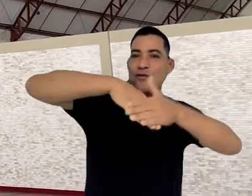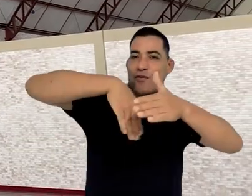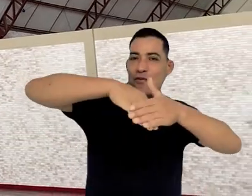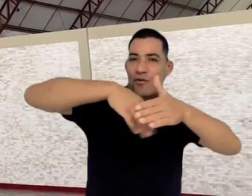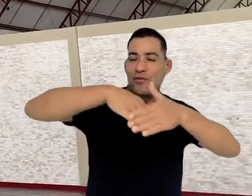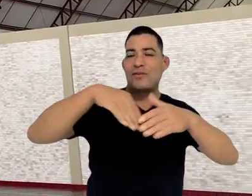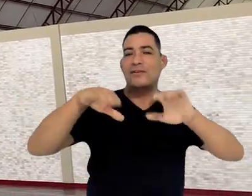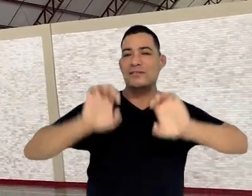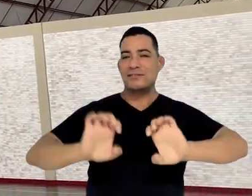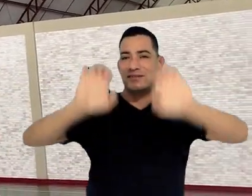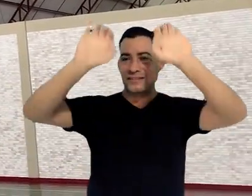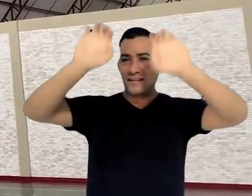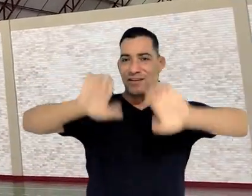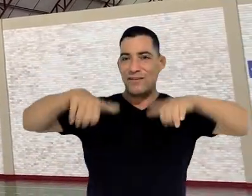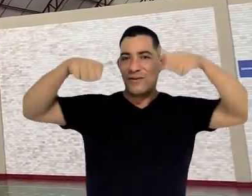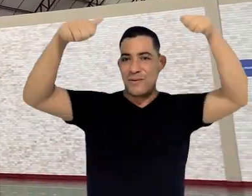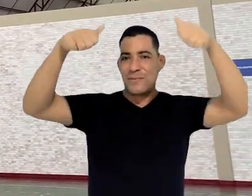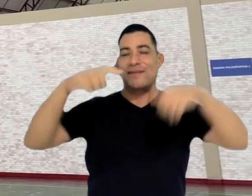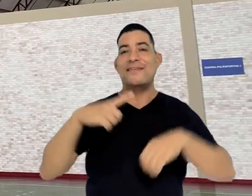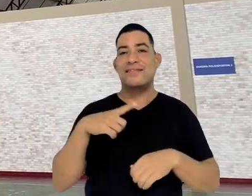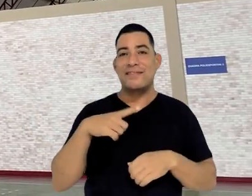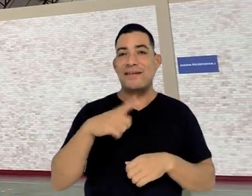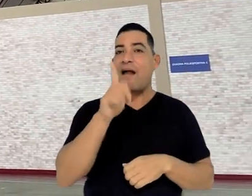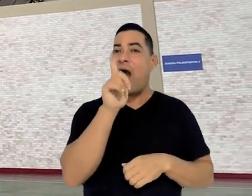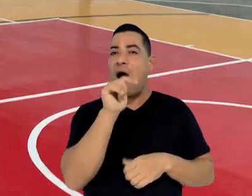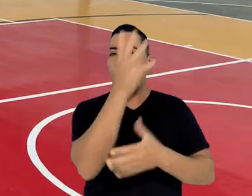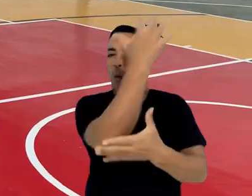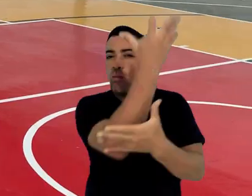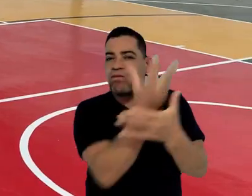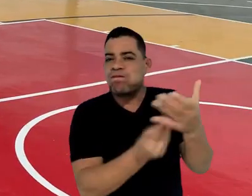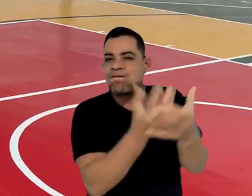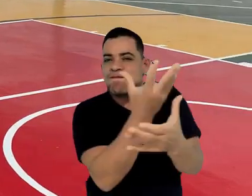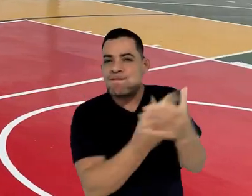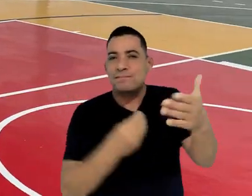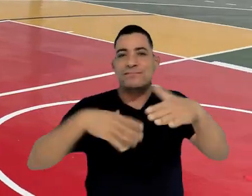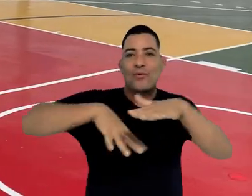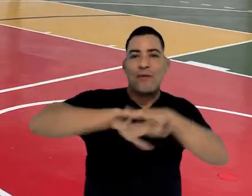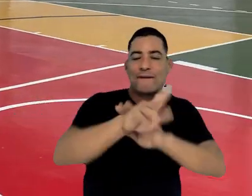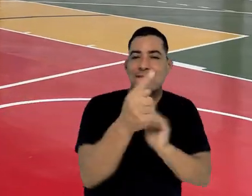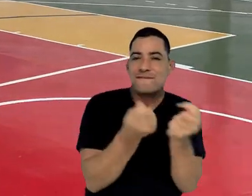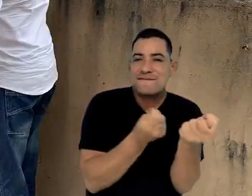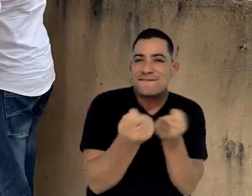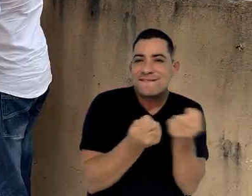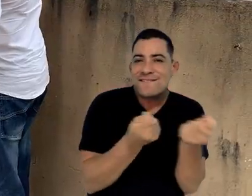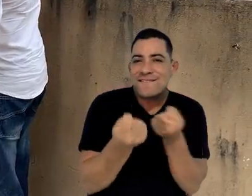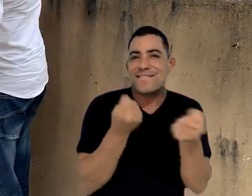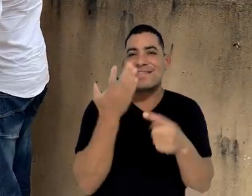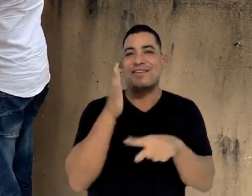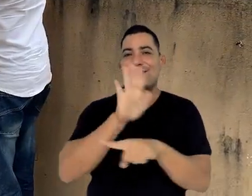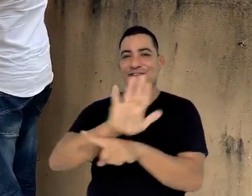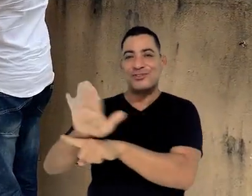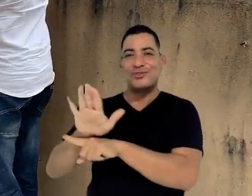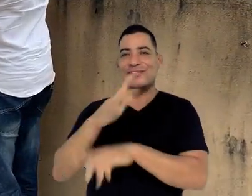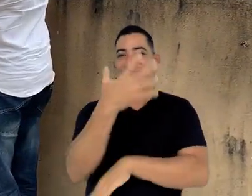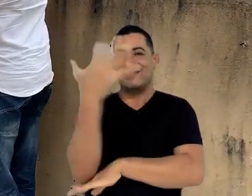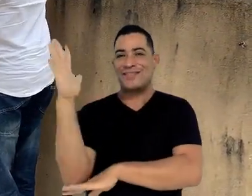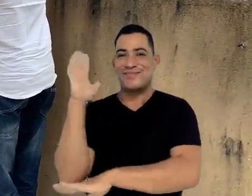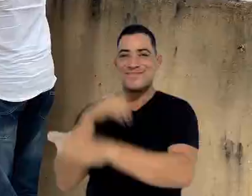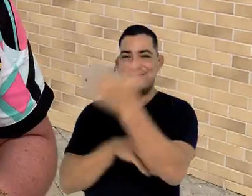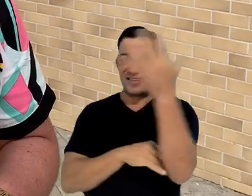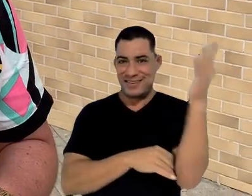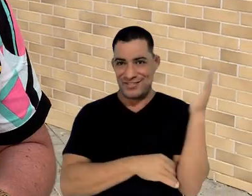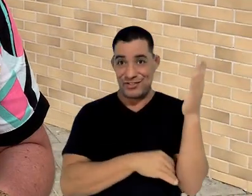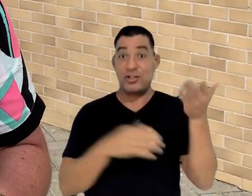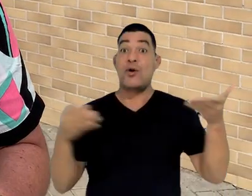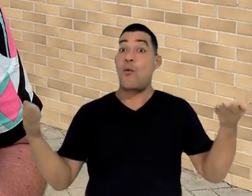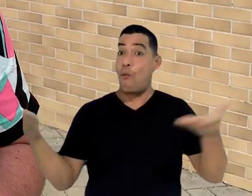Complexo Poloesportivo do CFP, uma ação que vai gerar economia de recursos e contribuirá com a sustentabilidade ambiental.